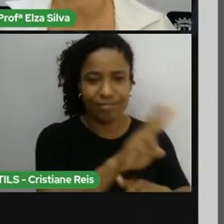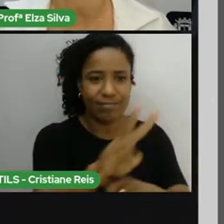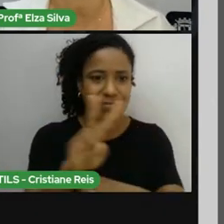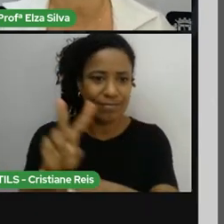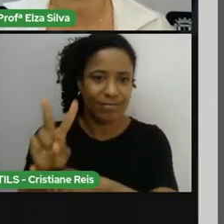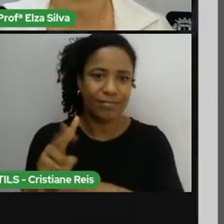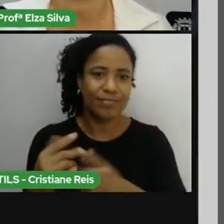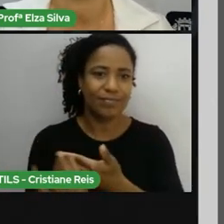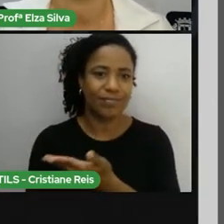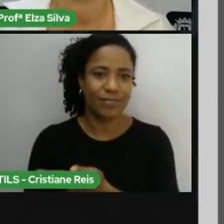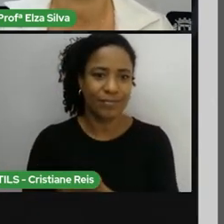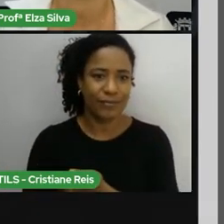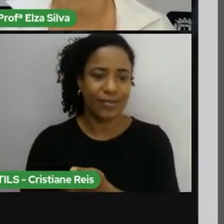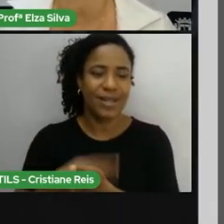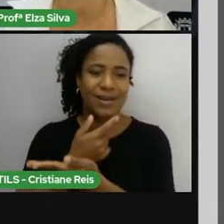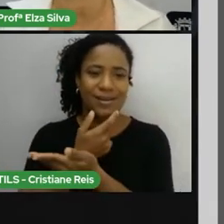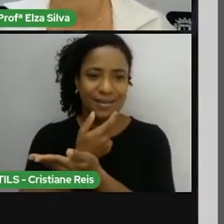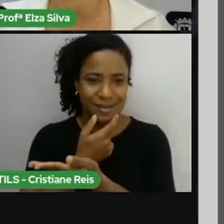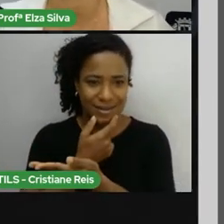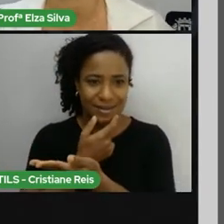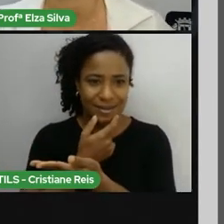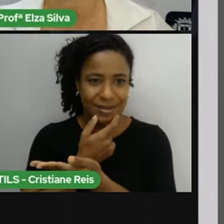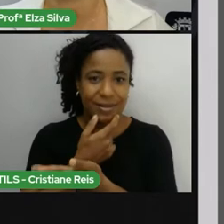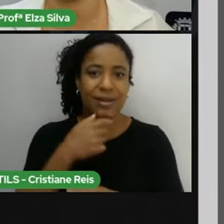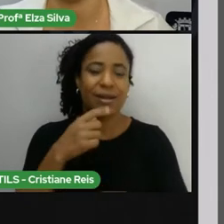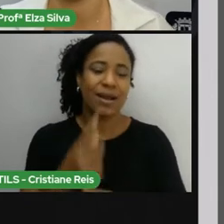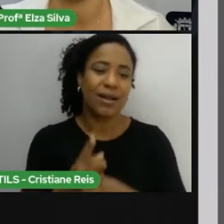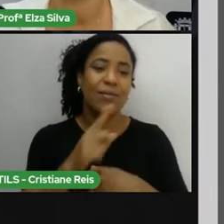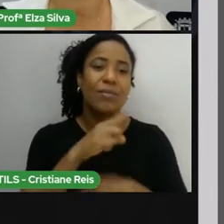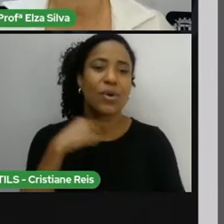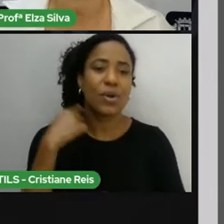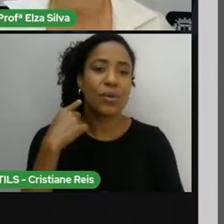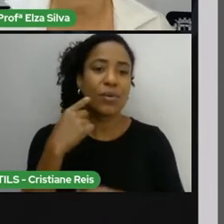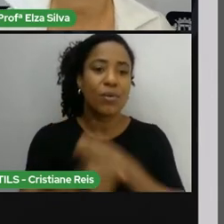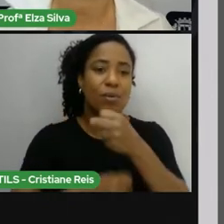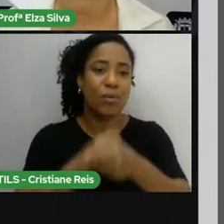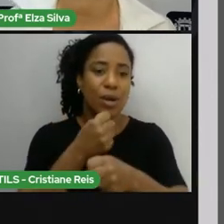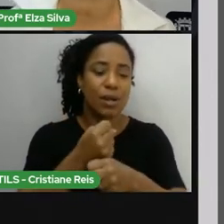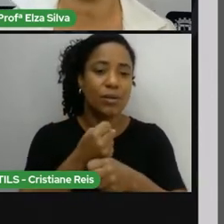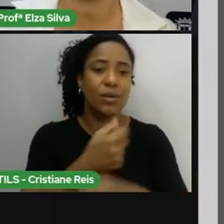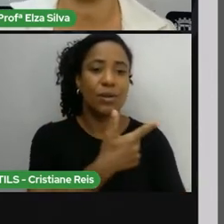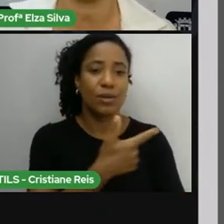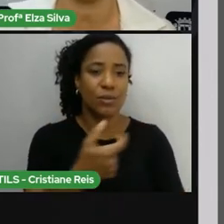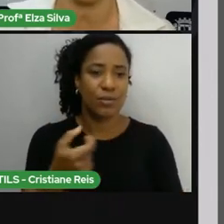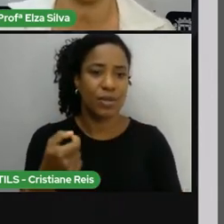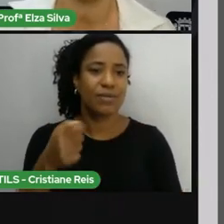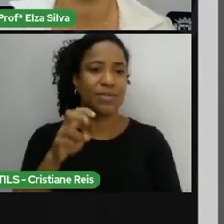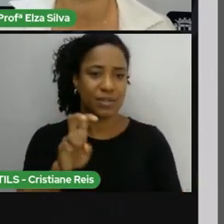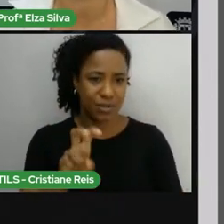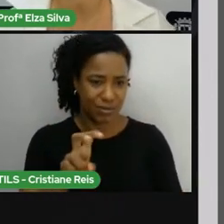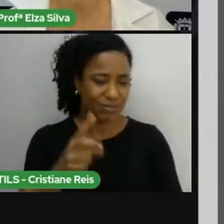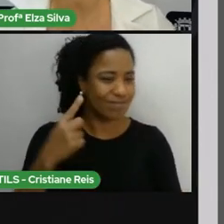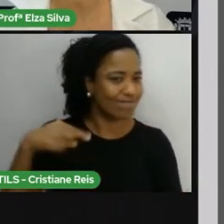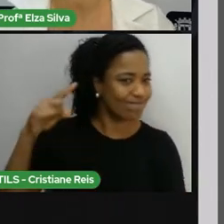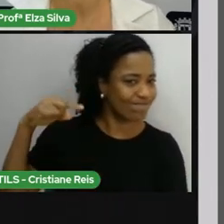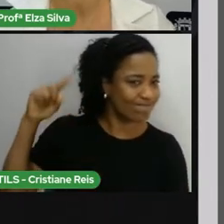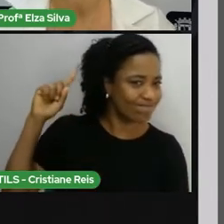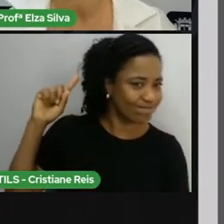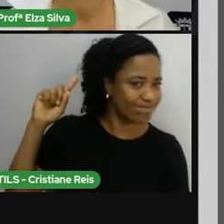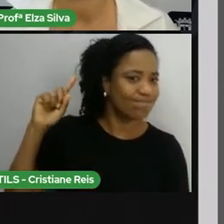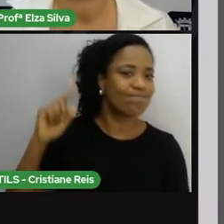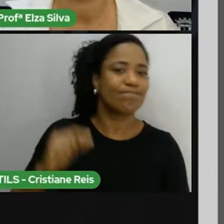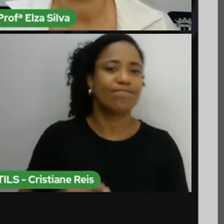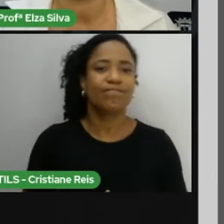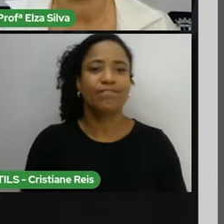2005. Então, ela morreu em 2005, também muito recentemente, não é? Como Nelson Mandela.